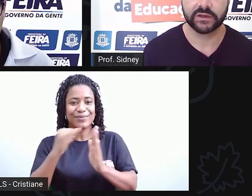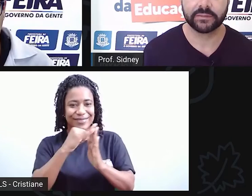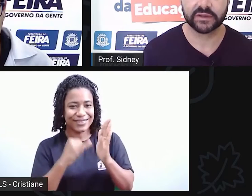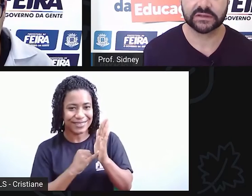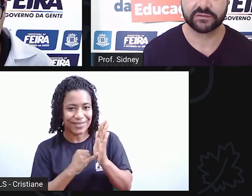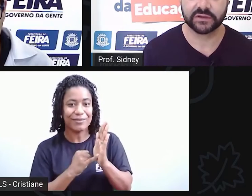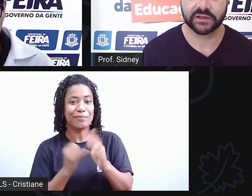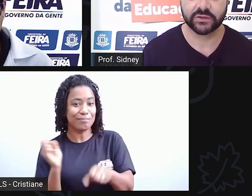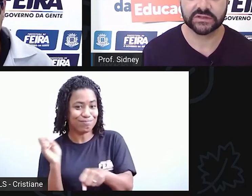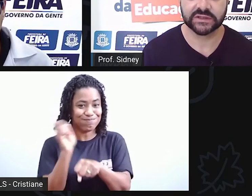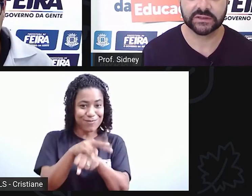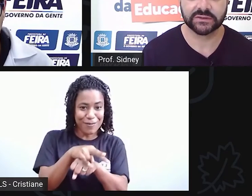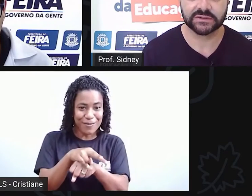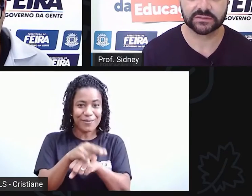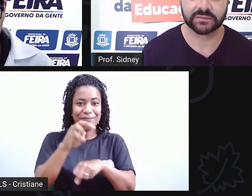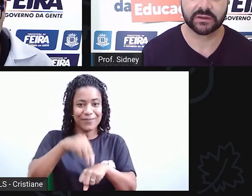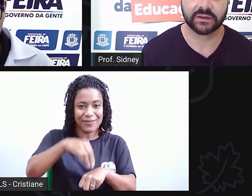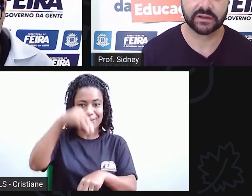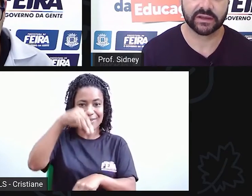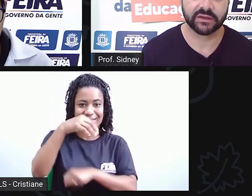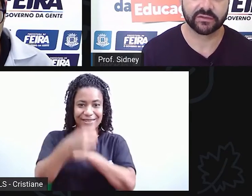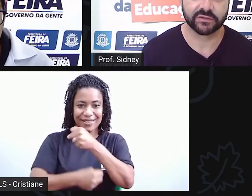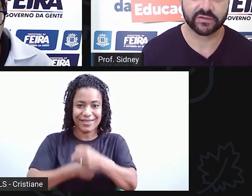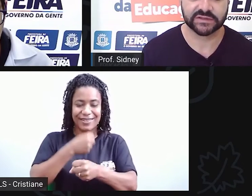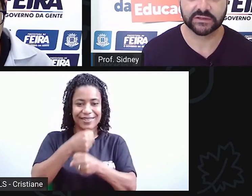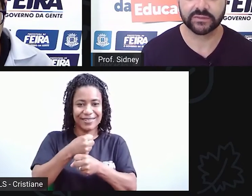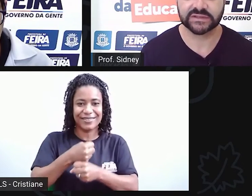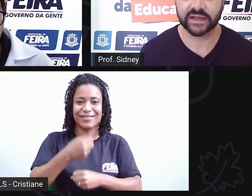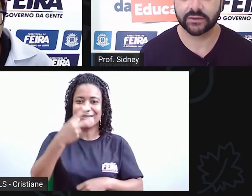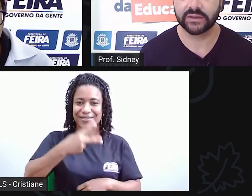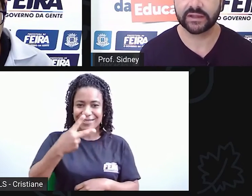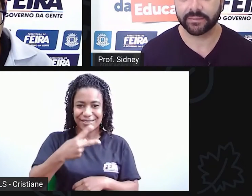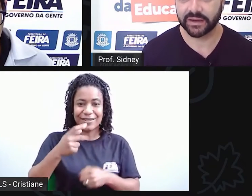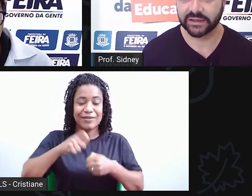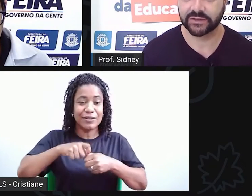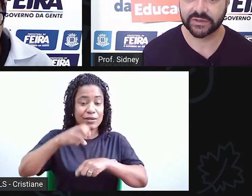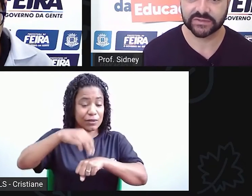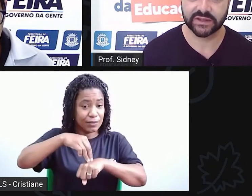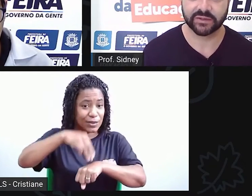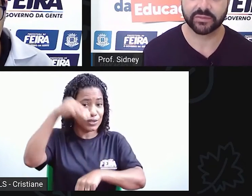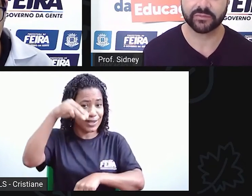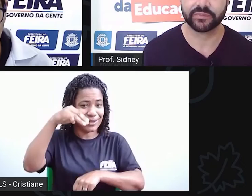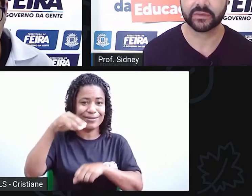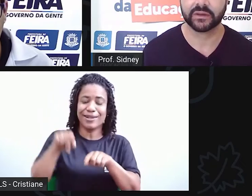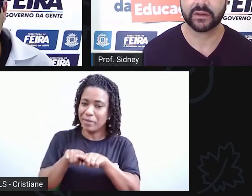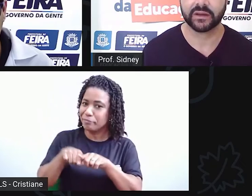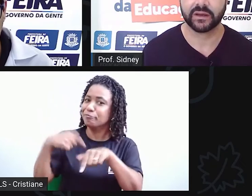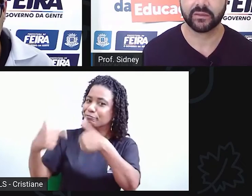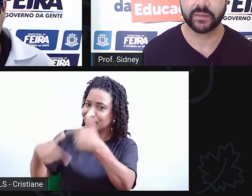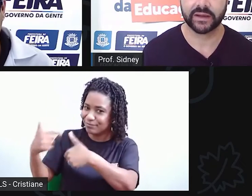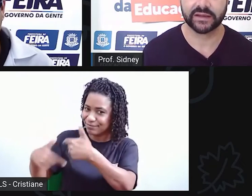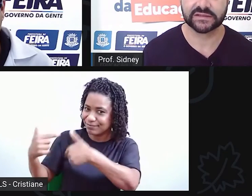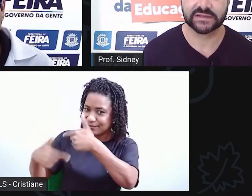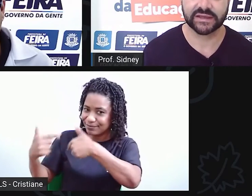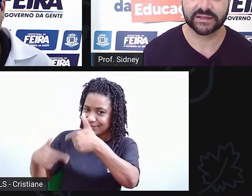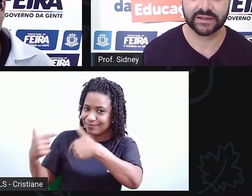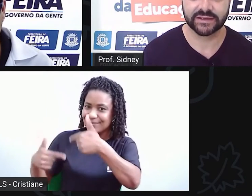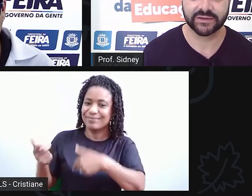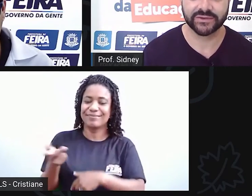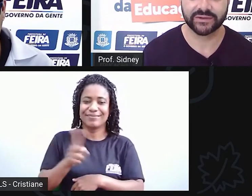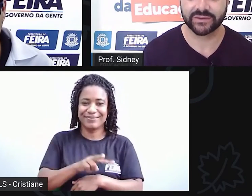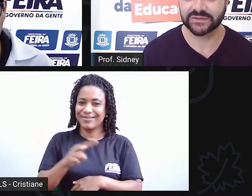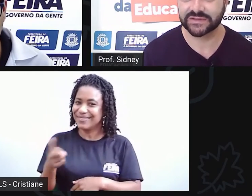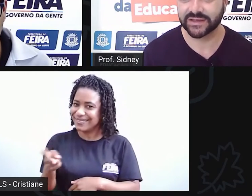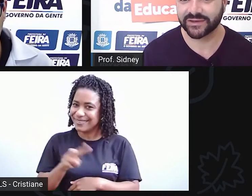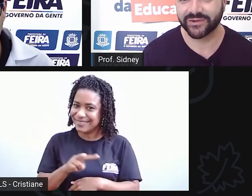fiquei dois anos fazendo mestrado e trabalhando ao mesmo tempo. É uma receita